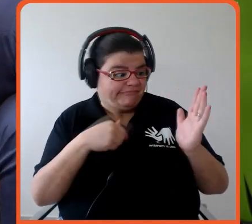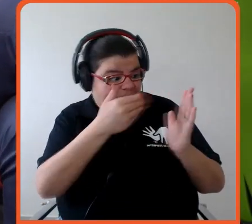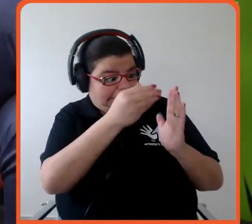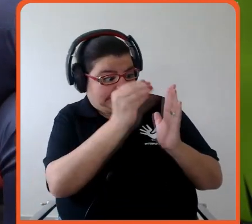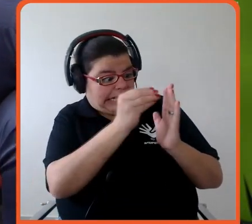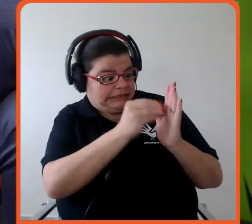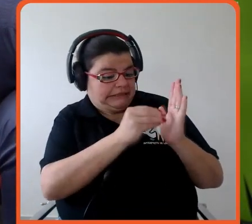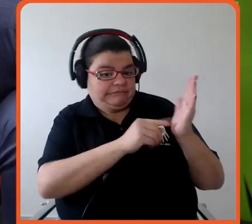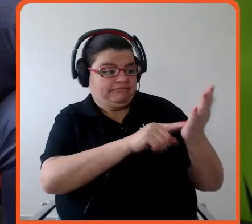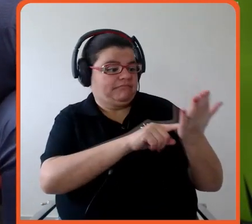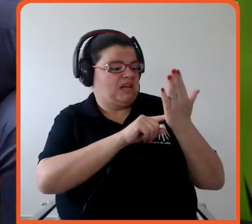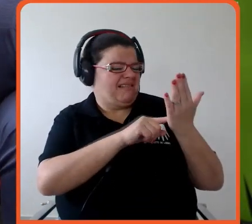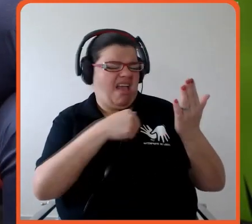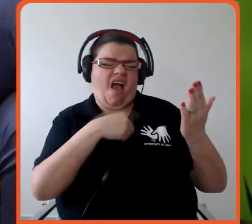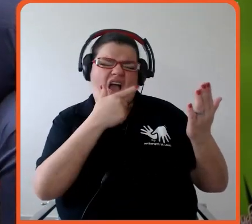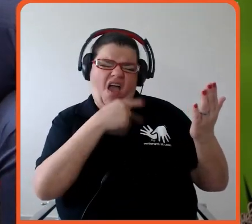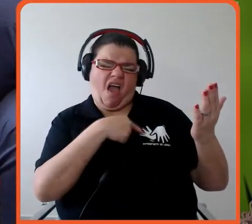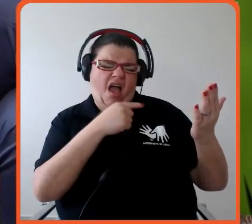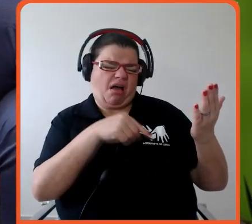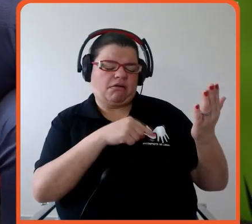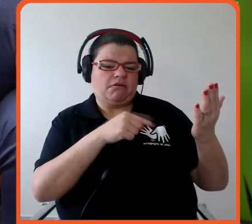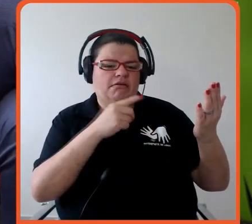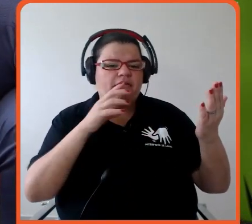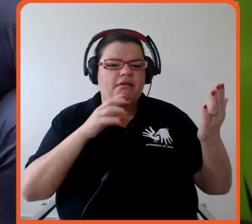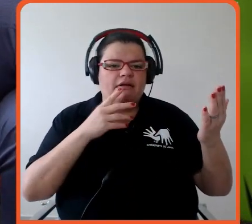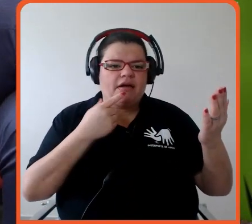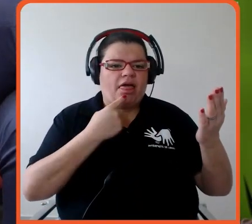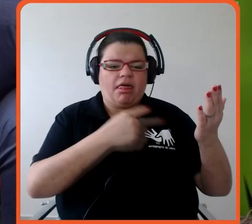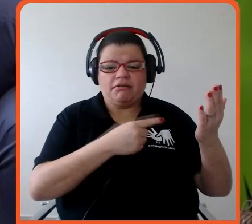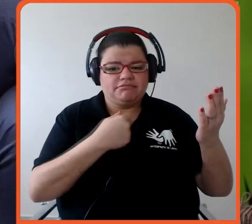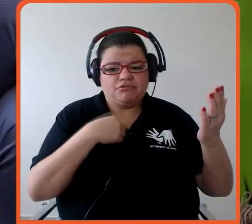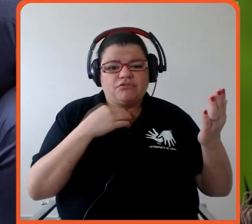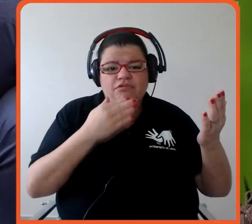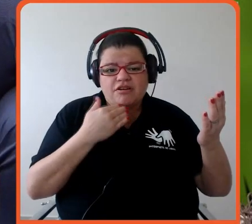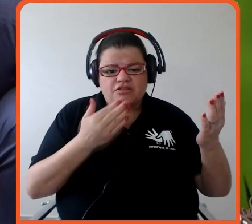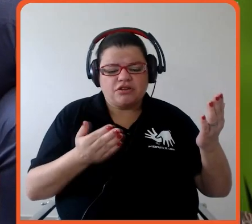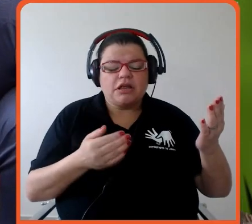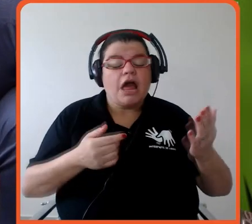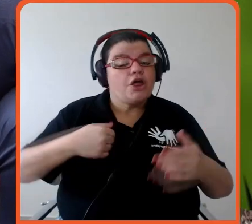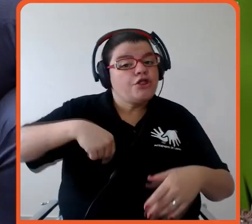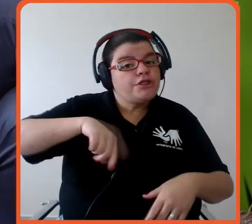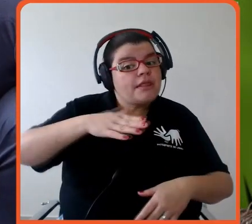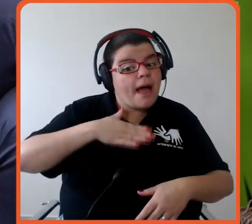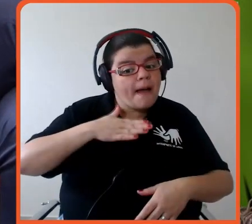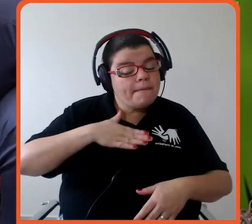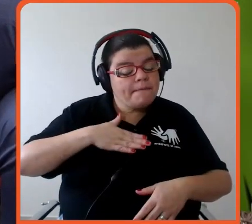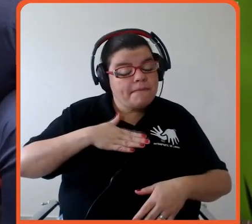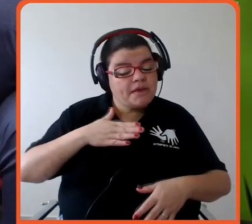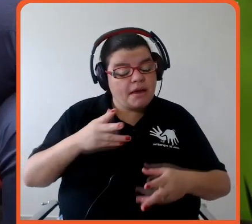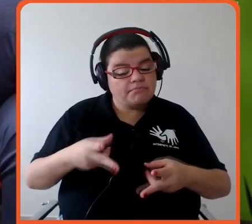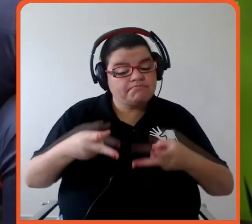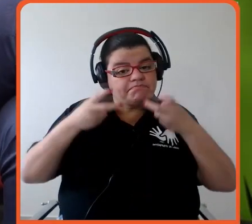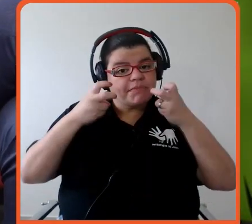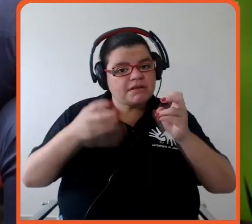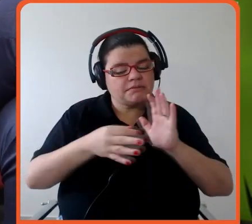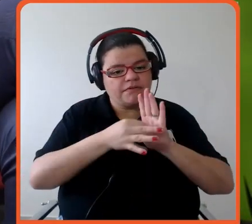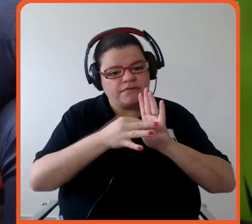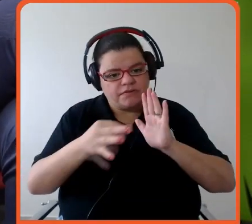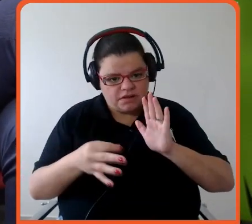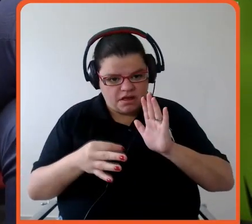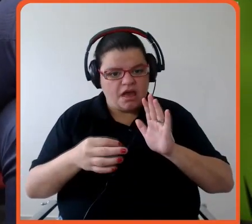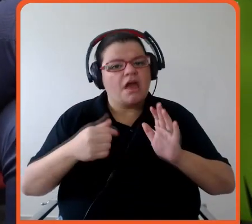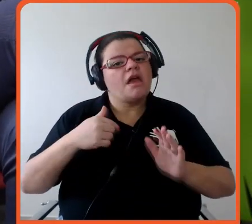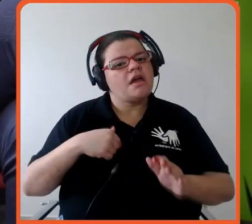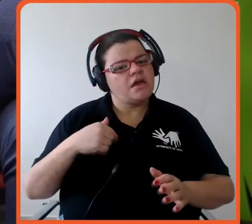na minha visão, uma narrativa, ela só consegue se consolidar se você tem um estofo para mostrar que ela